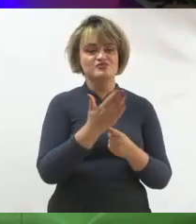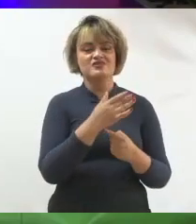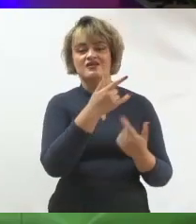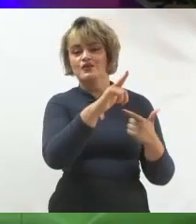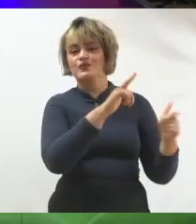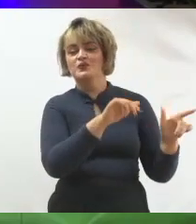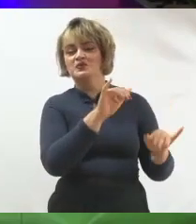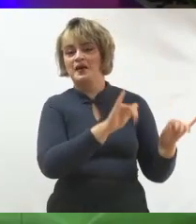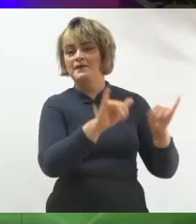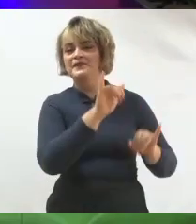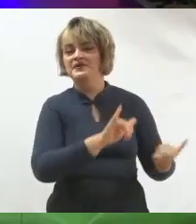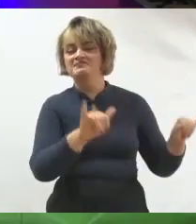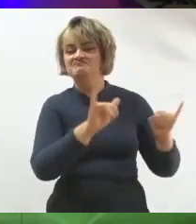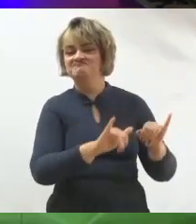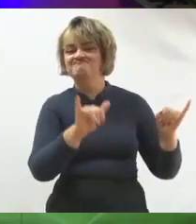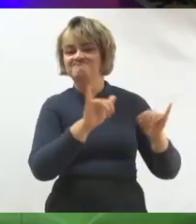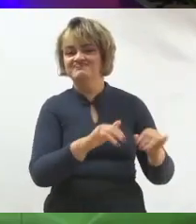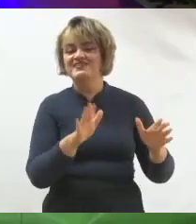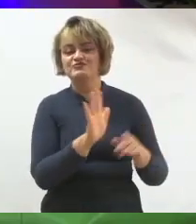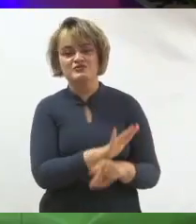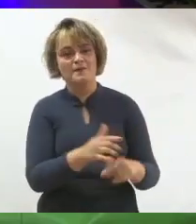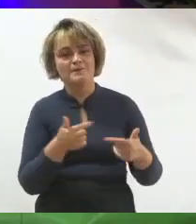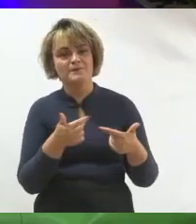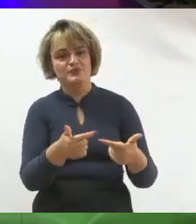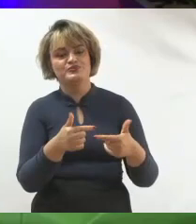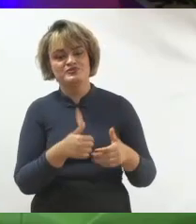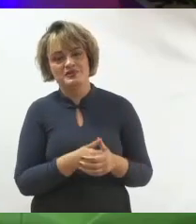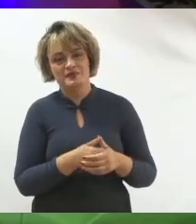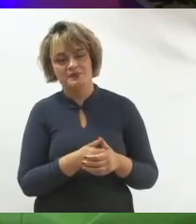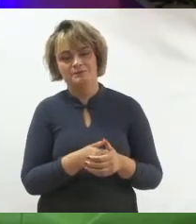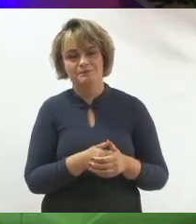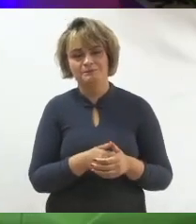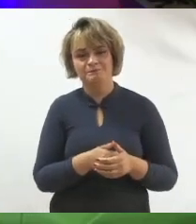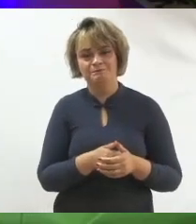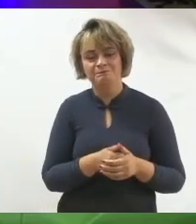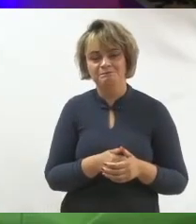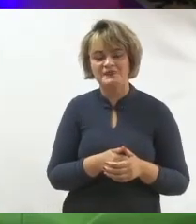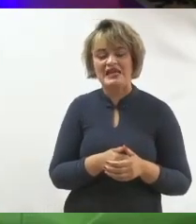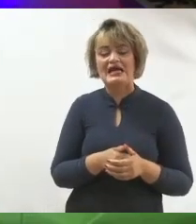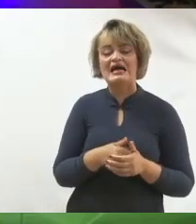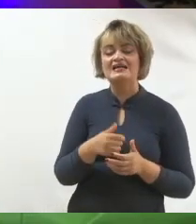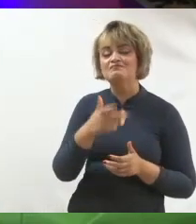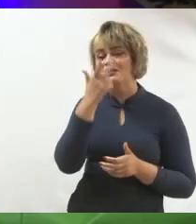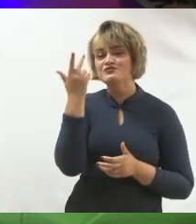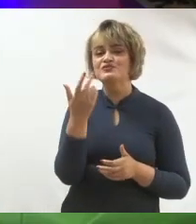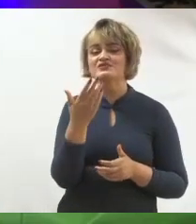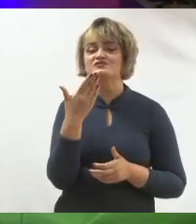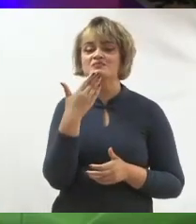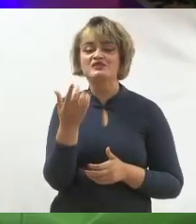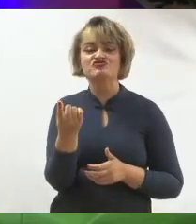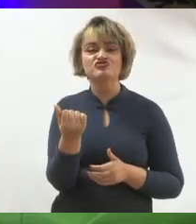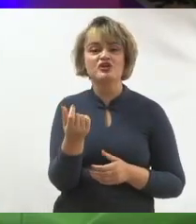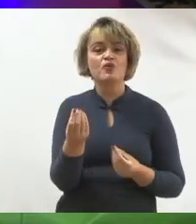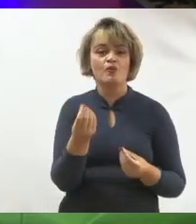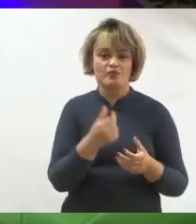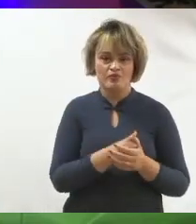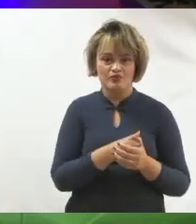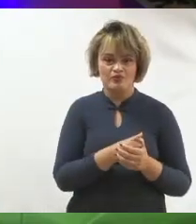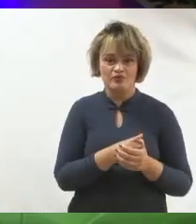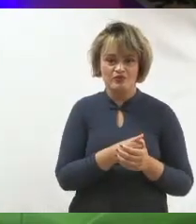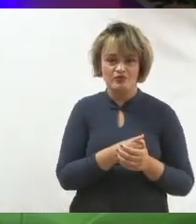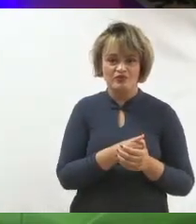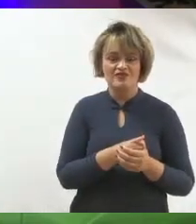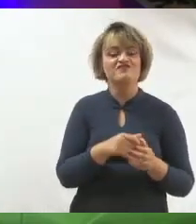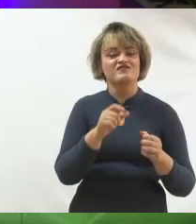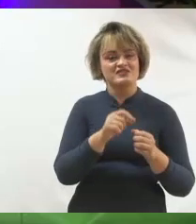ali na sua campanha, que seja um impulsionamento, por exemplo. Mas, vamos lá. Como você pede dinheiro para as pessoas? Fazendo as mesmas